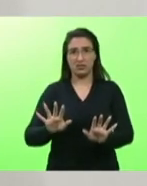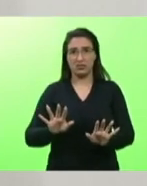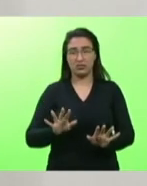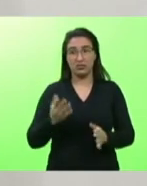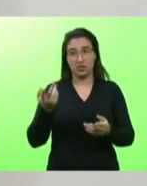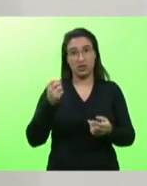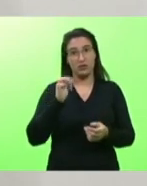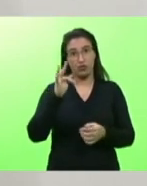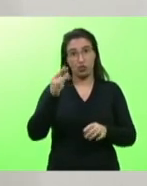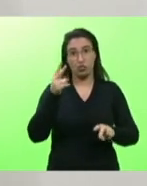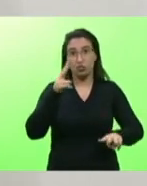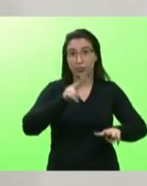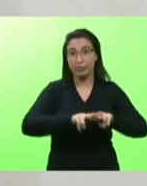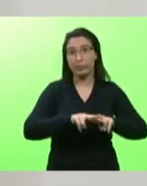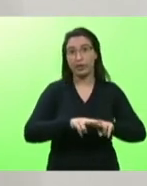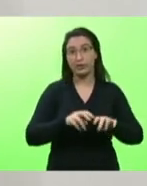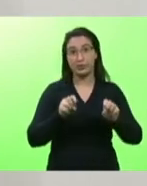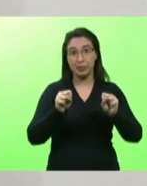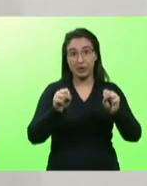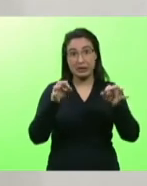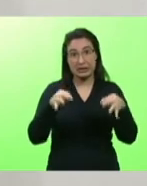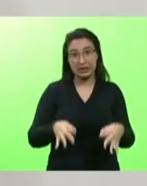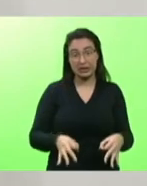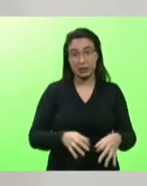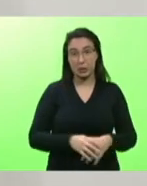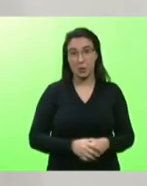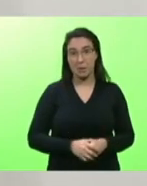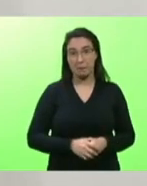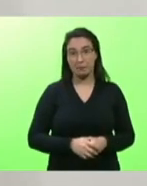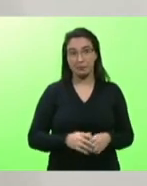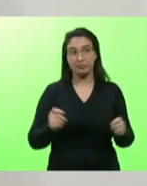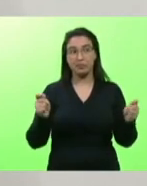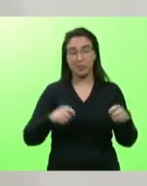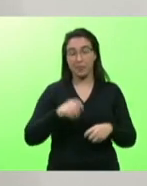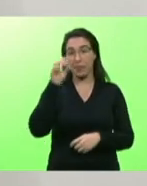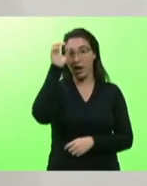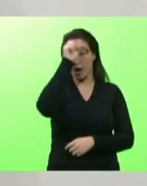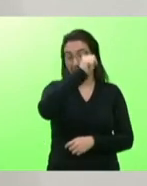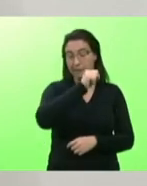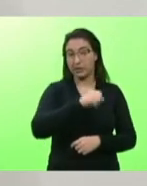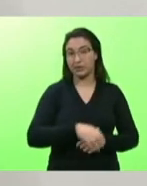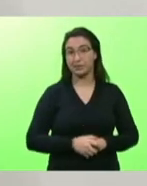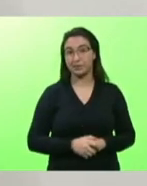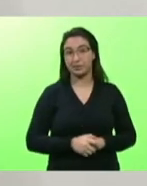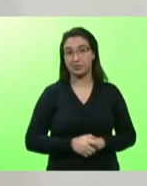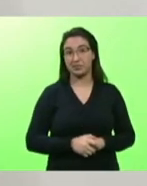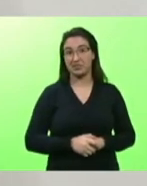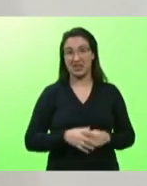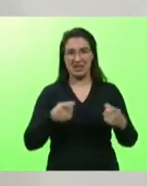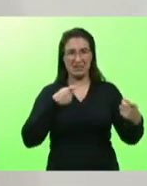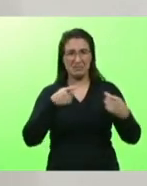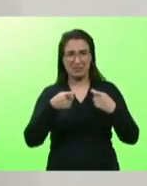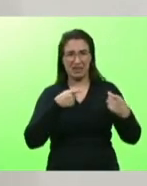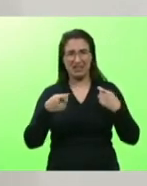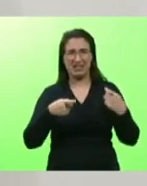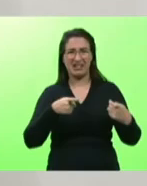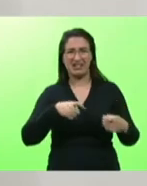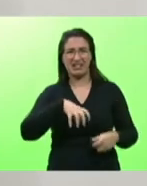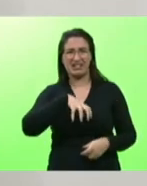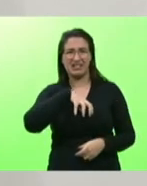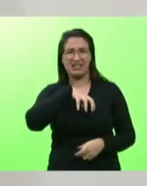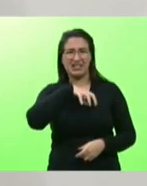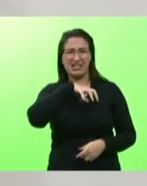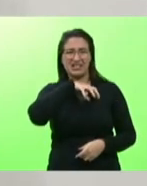vai ser preso para prender rinha de cachorro uma gana disso também eu nunca vi